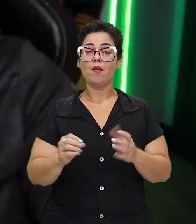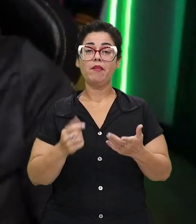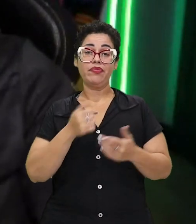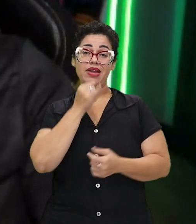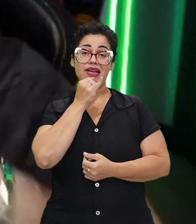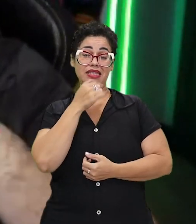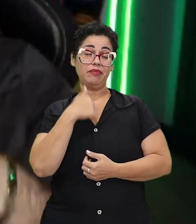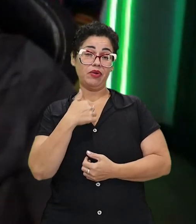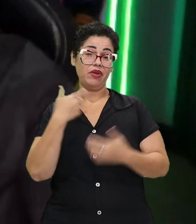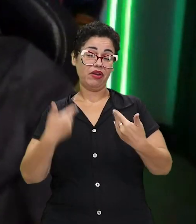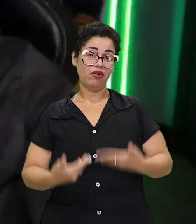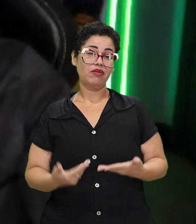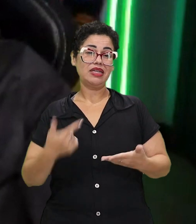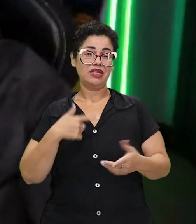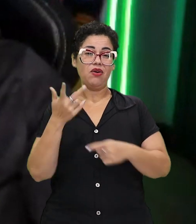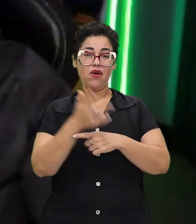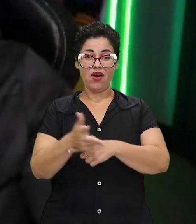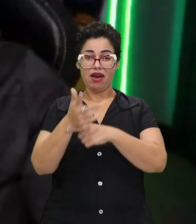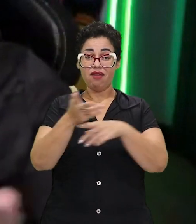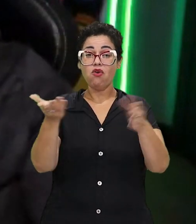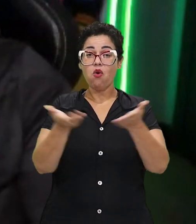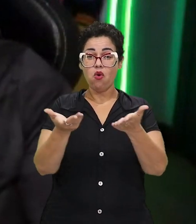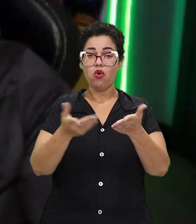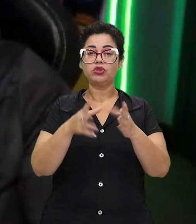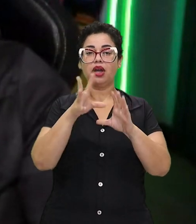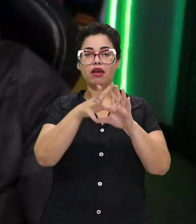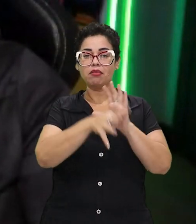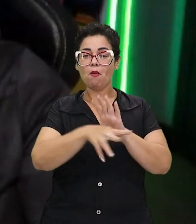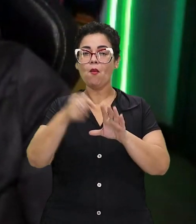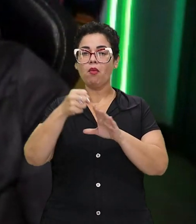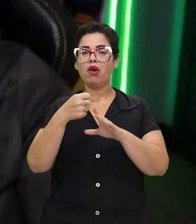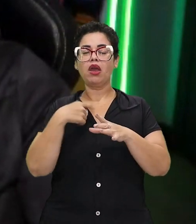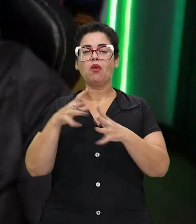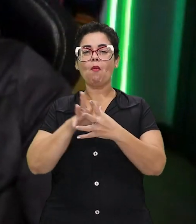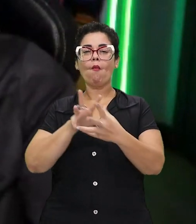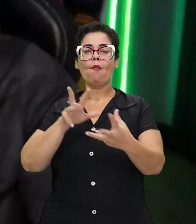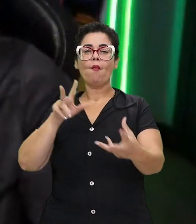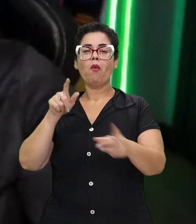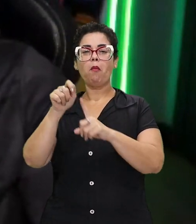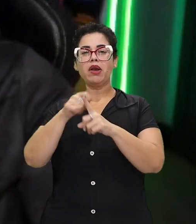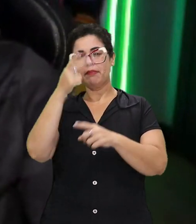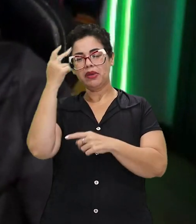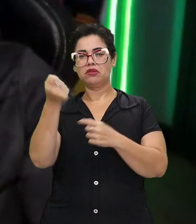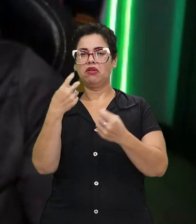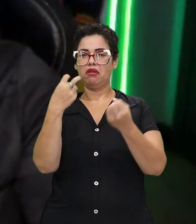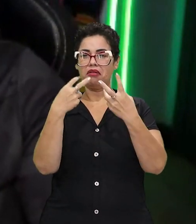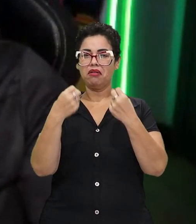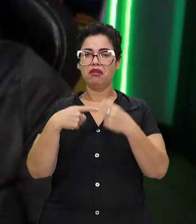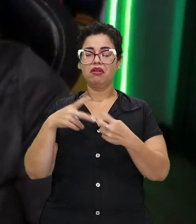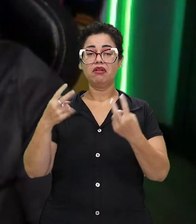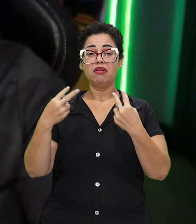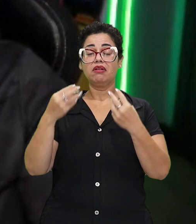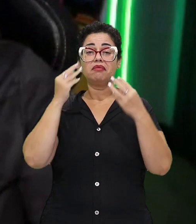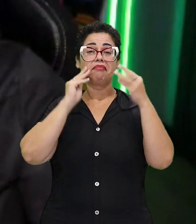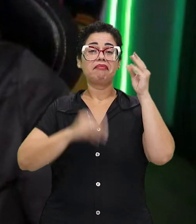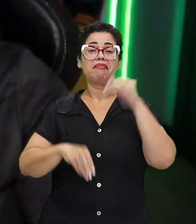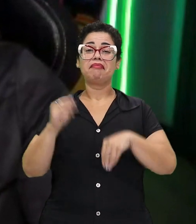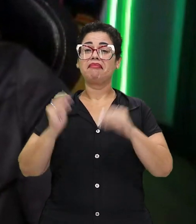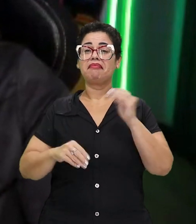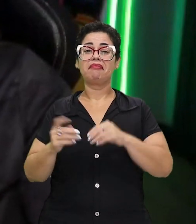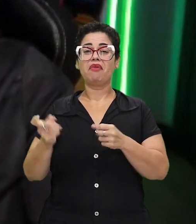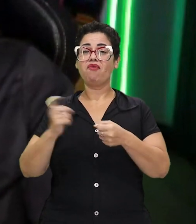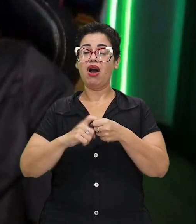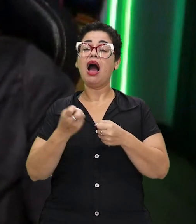vá, mas, por exemplo, no meu caso, se eu gravo um vídeo hoje, aí eu sumo por um mês, a galera que me acompanhava,